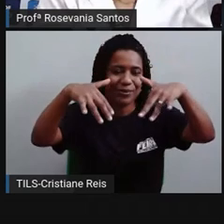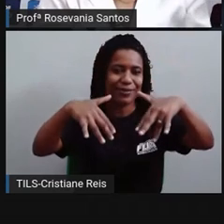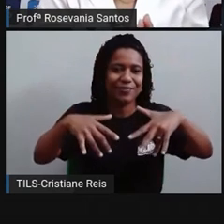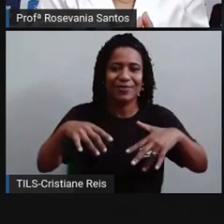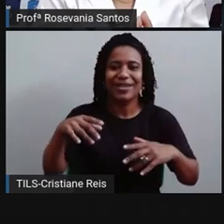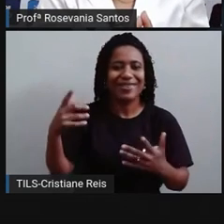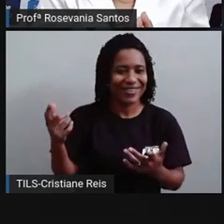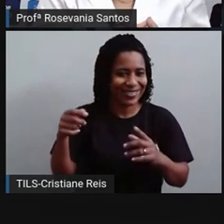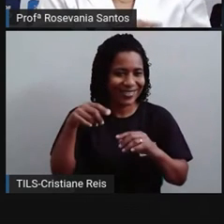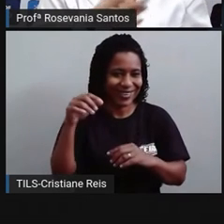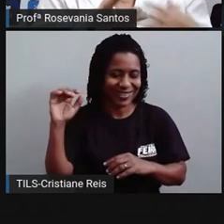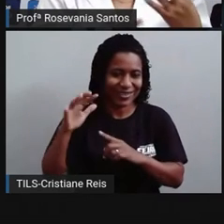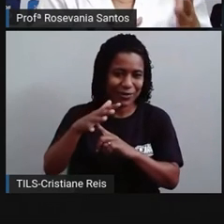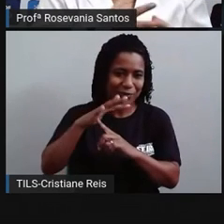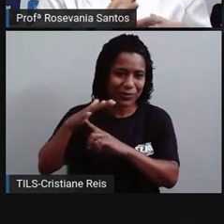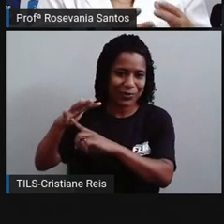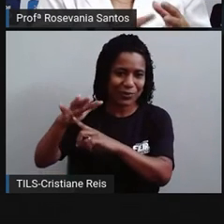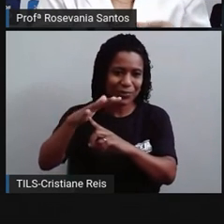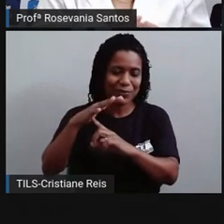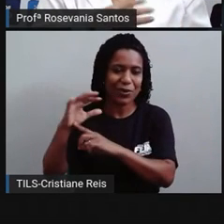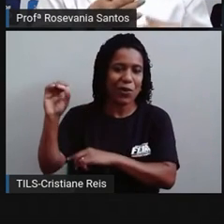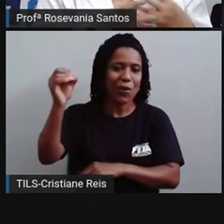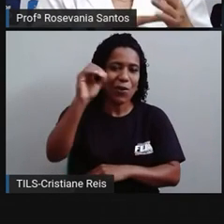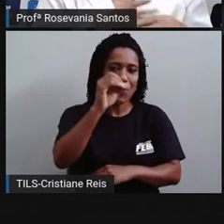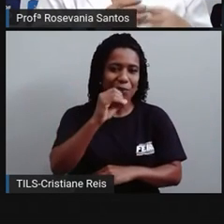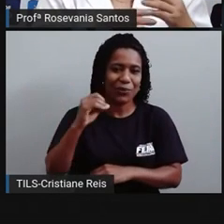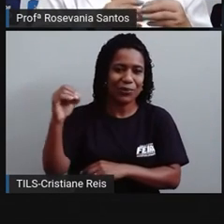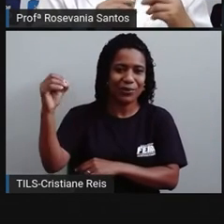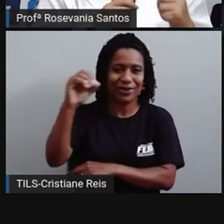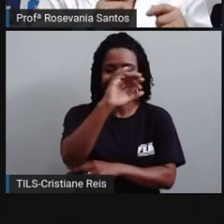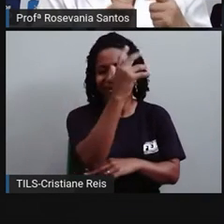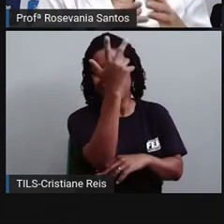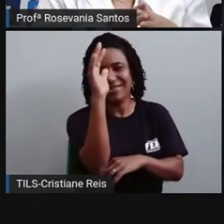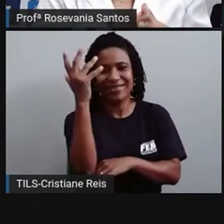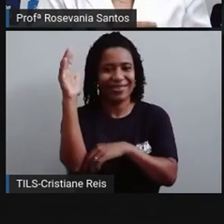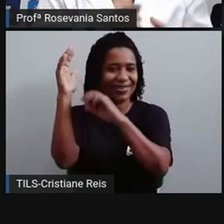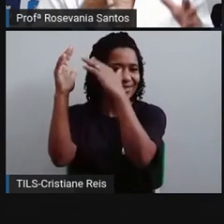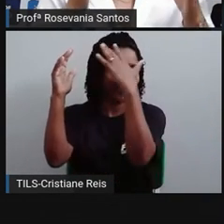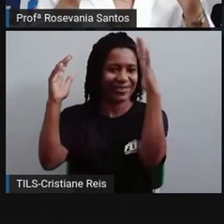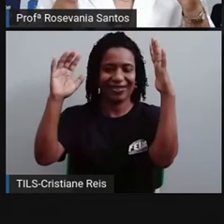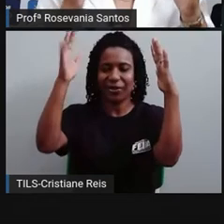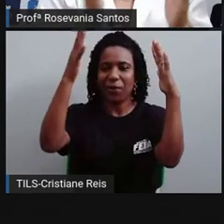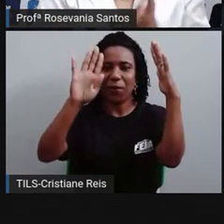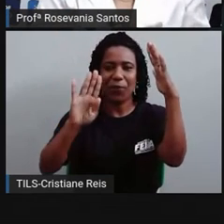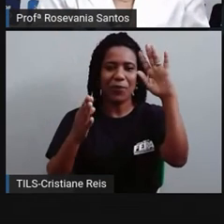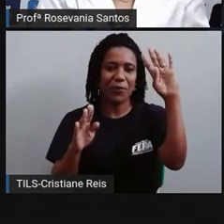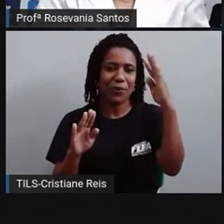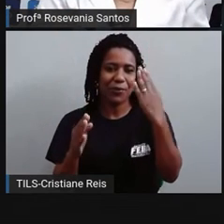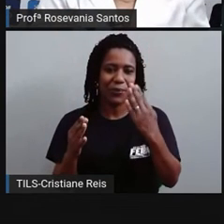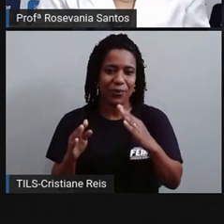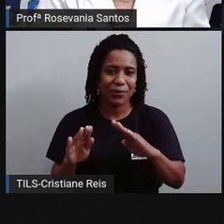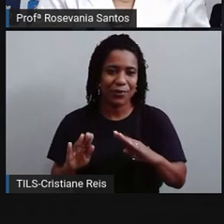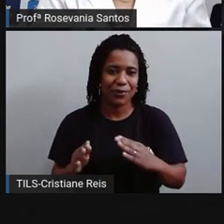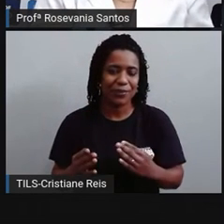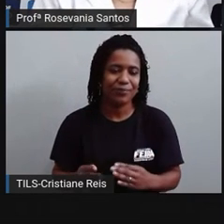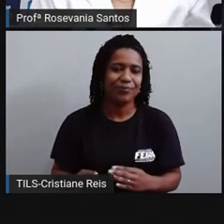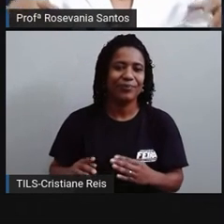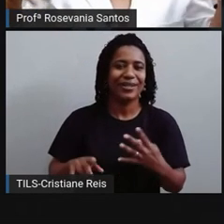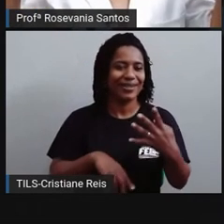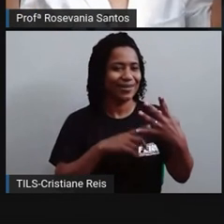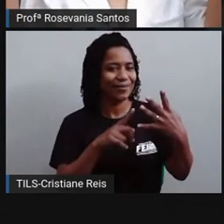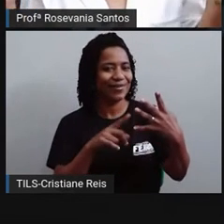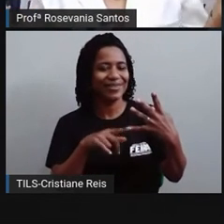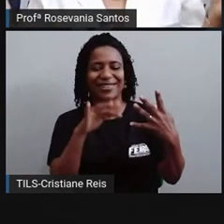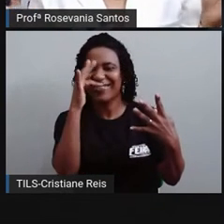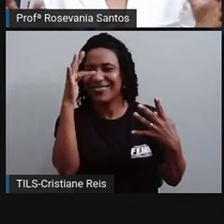tem, né, todo aquele momento de queda das folhas, a gente já começa, né, a ficar um pouquinho frio, e quando chega no período da primavera,